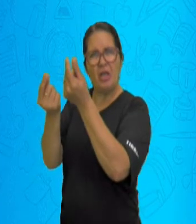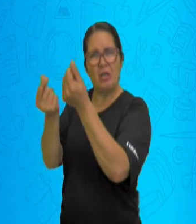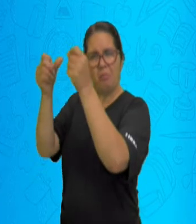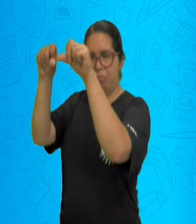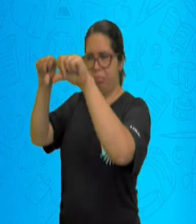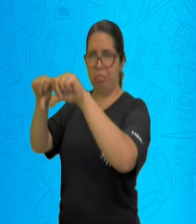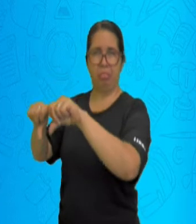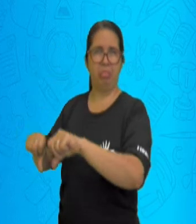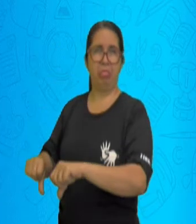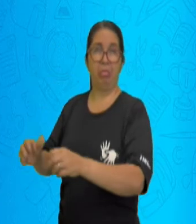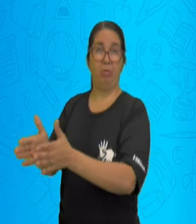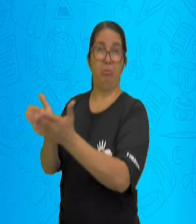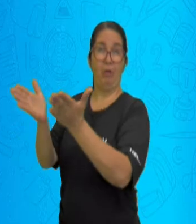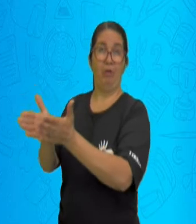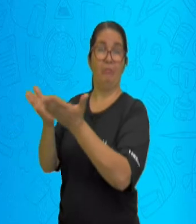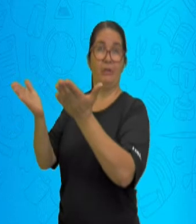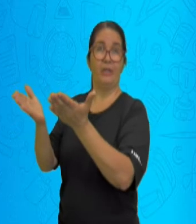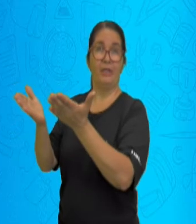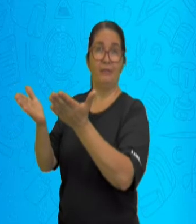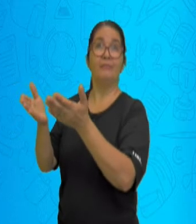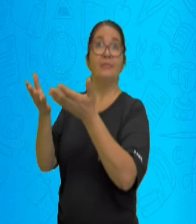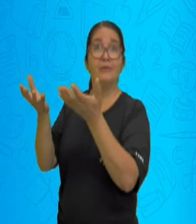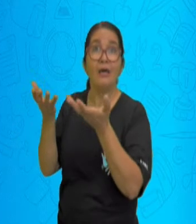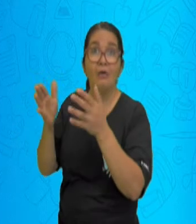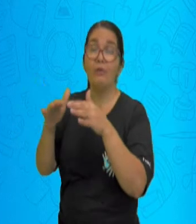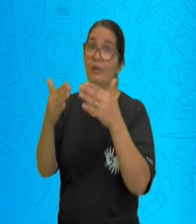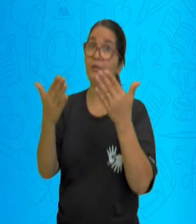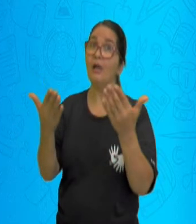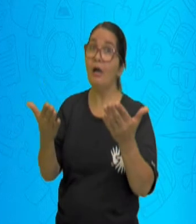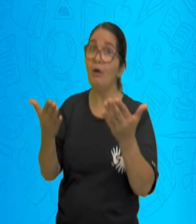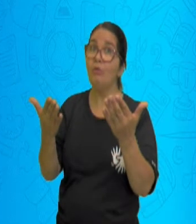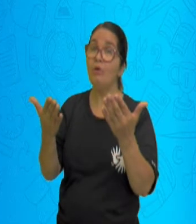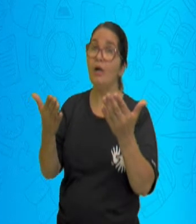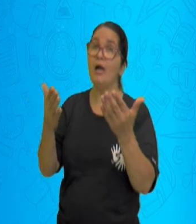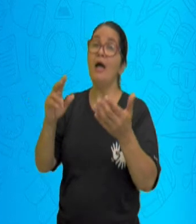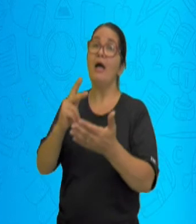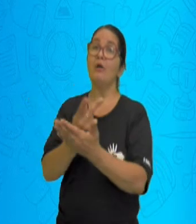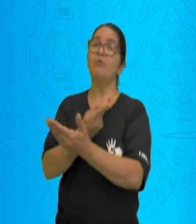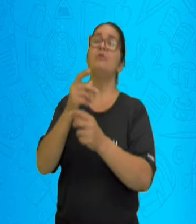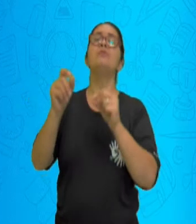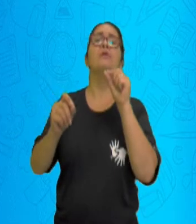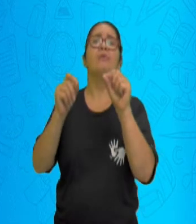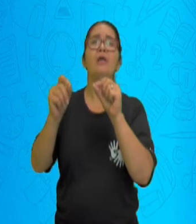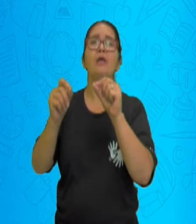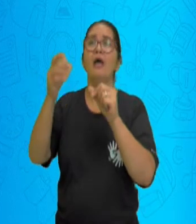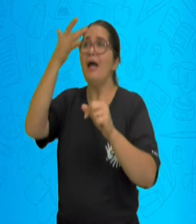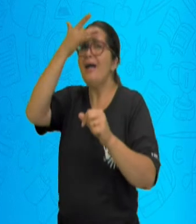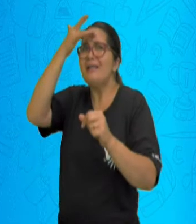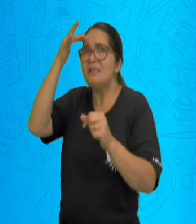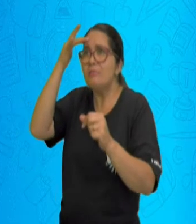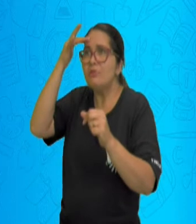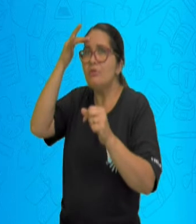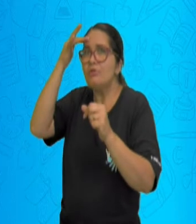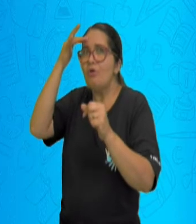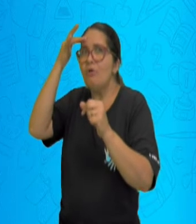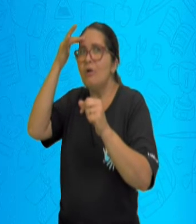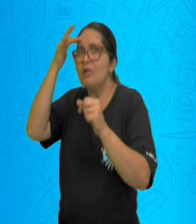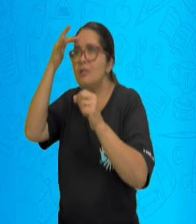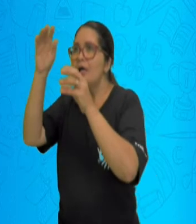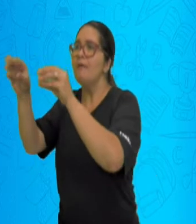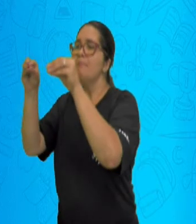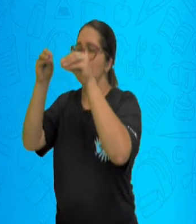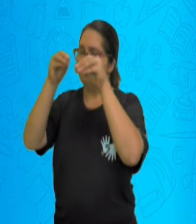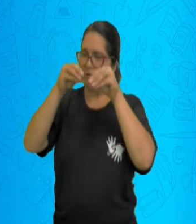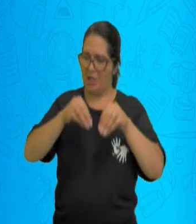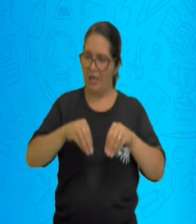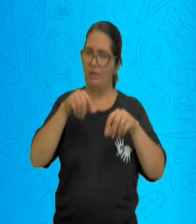E quais eram as condições? Sempre as mesmas, difíceis condições econômicas. Ou seja, o país, aquele